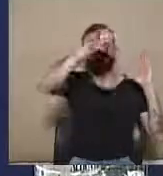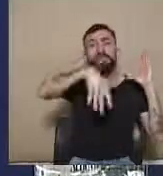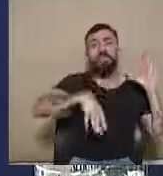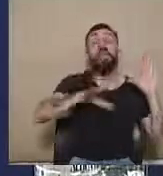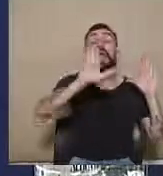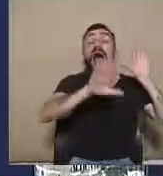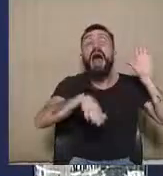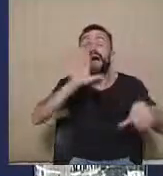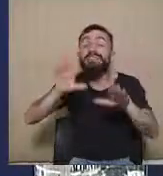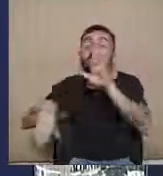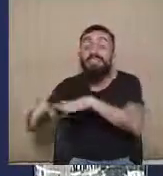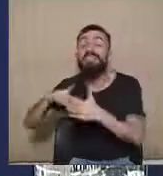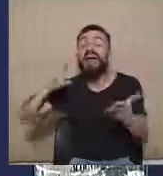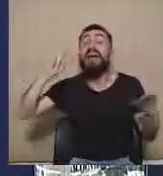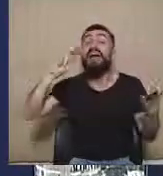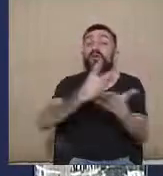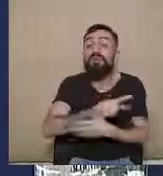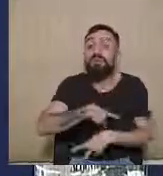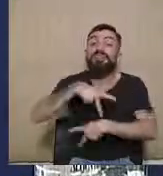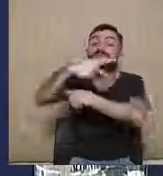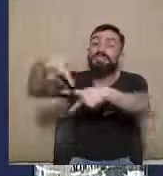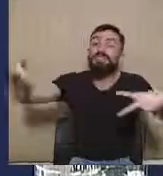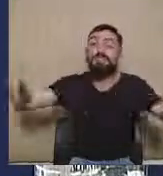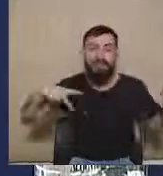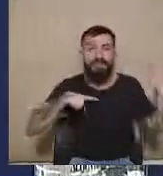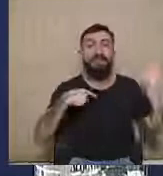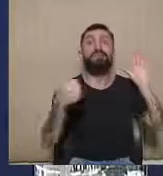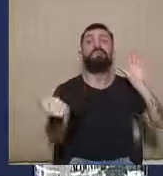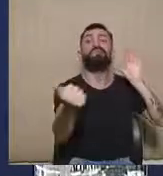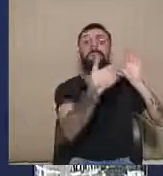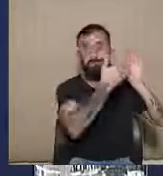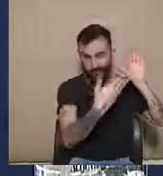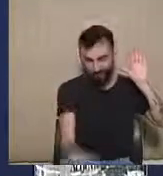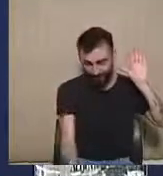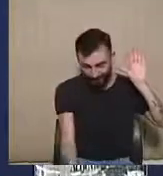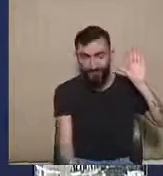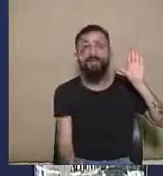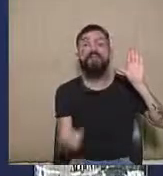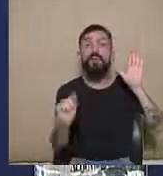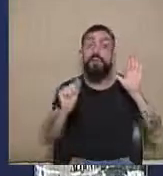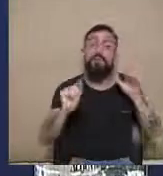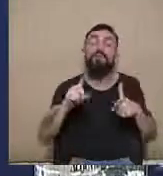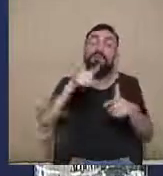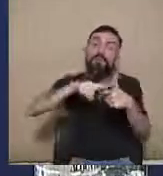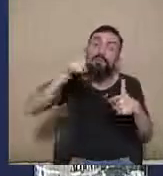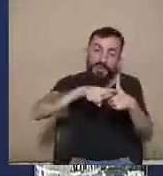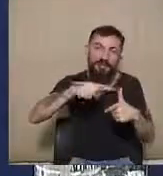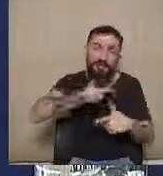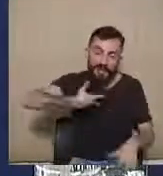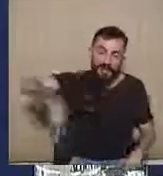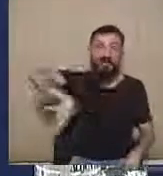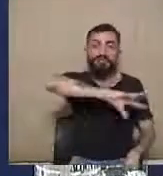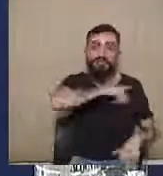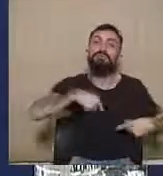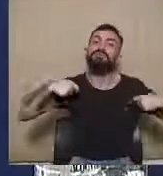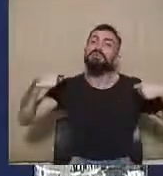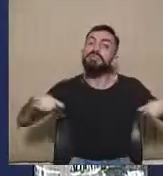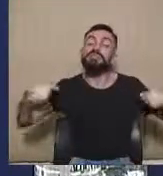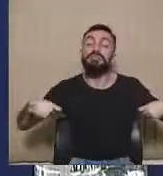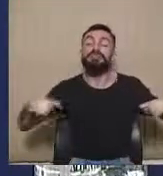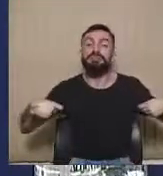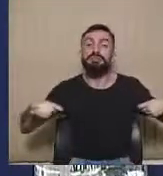fisiologia, ela deixa de existir e nós passamos para uma situação de patologia. Então, que surge a necessidade, nós temos em mãos